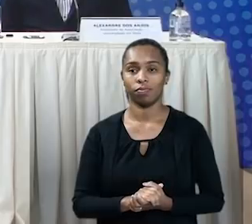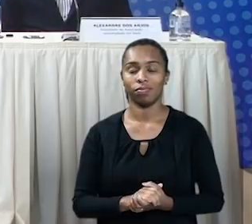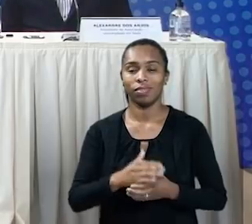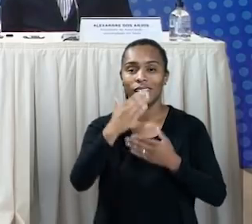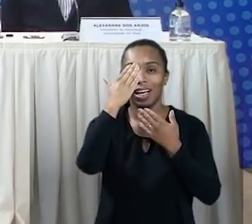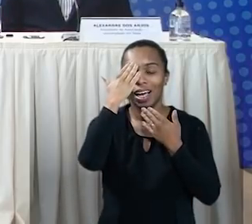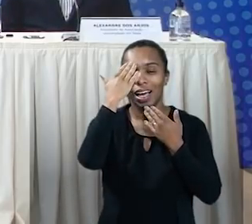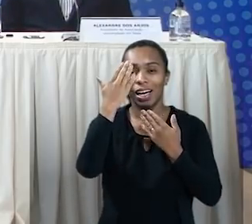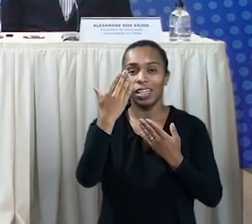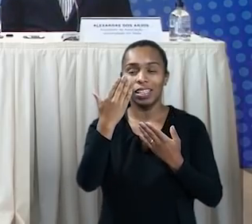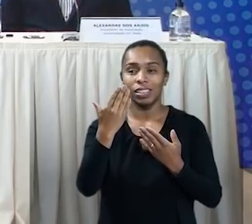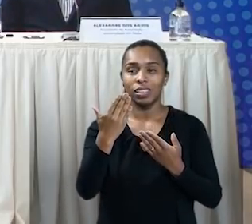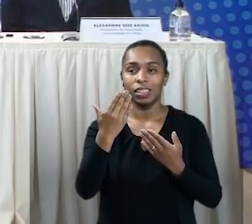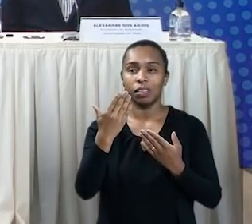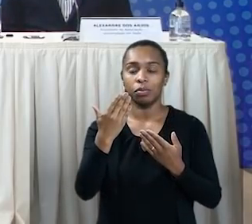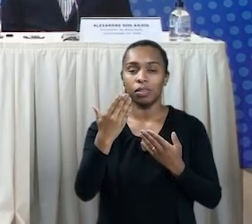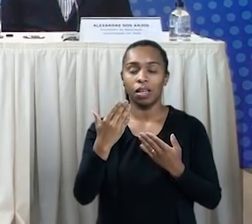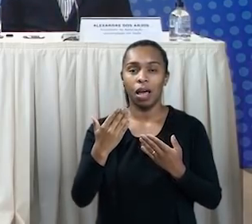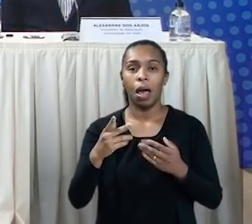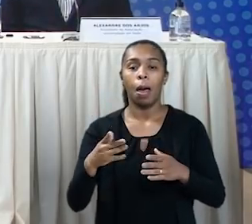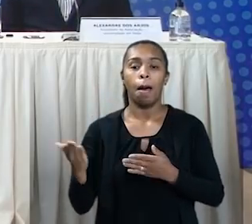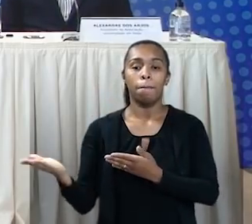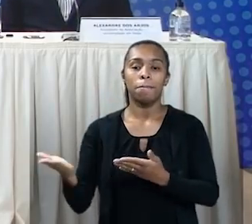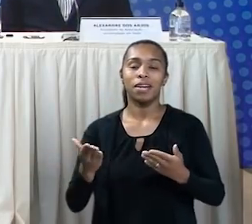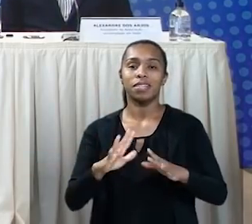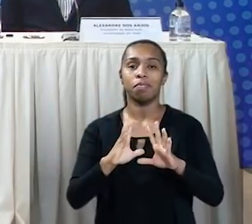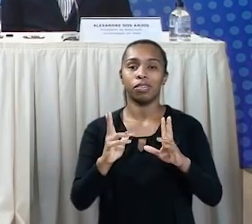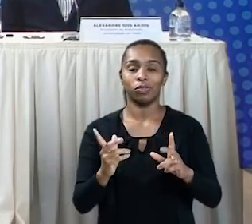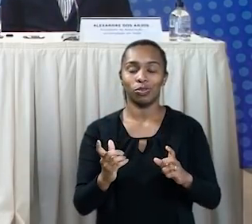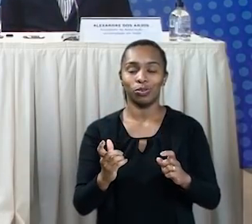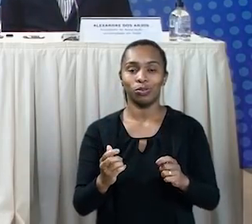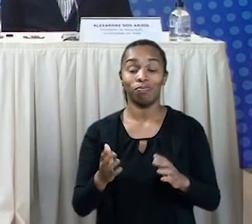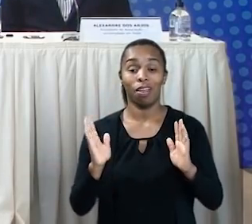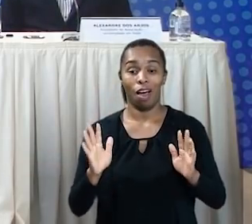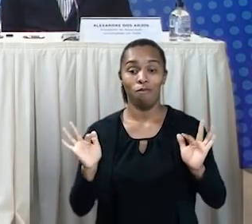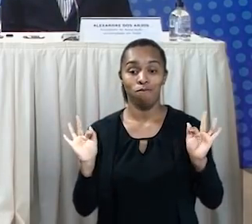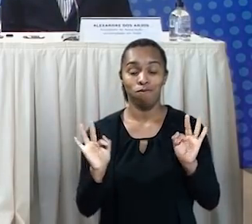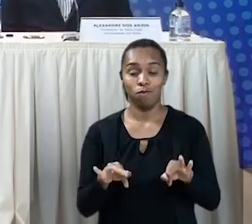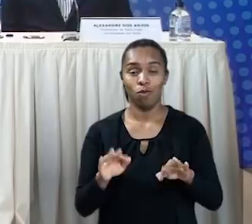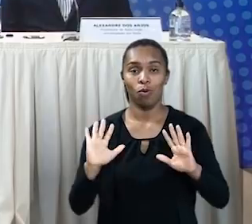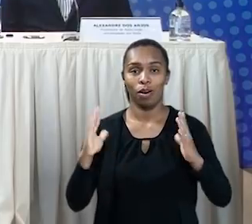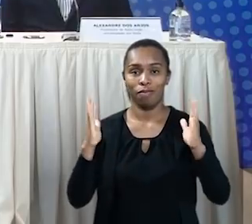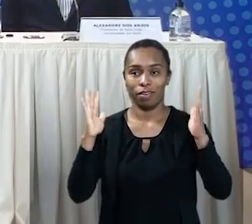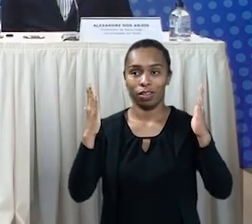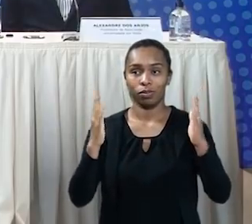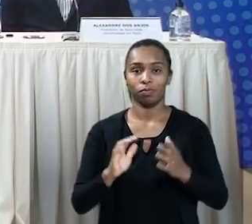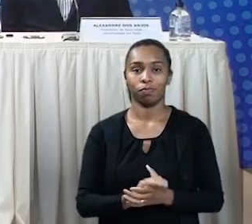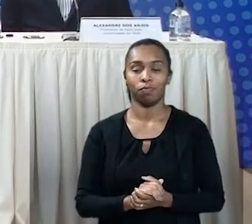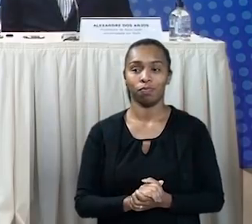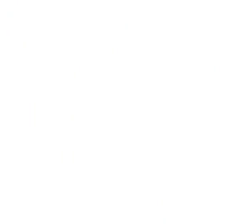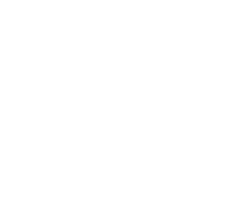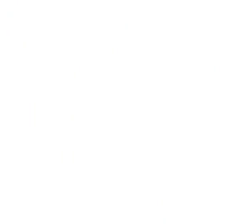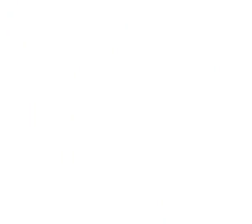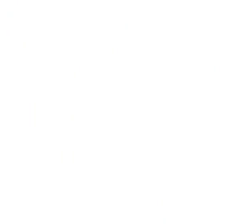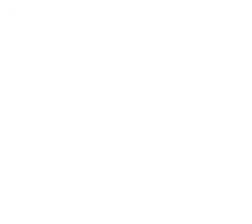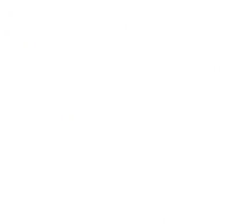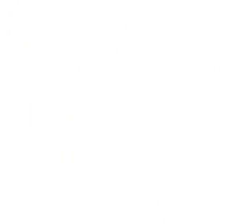Agradecemos a presença e a participação de todos e declaramos encerrado este evento. Agradecemos aí Eu seguida.